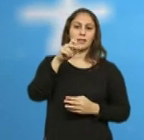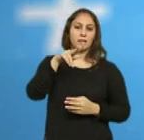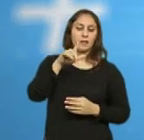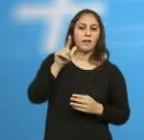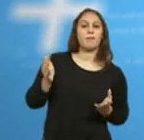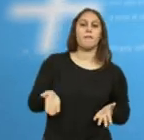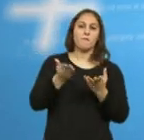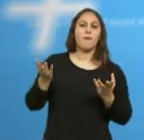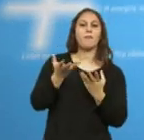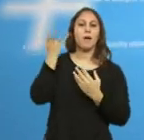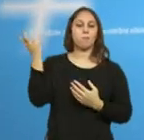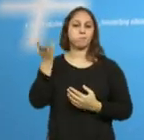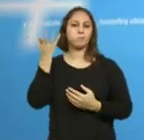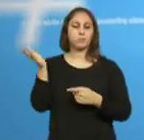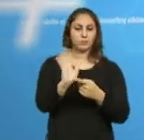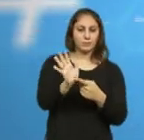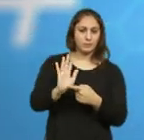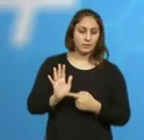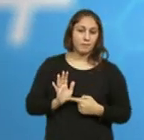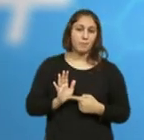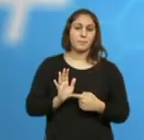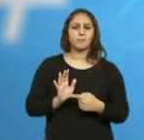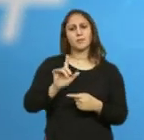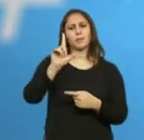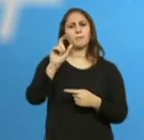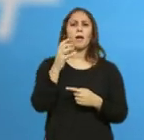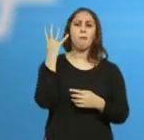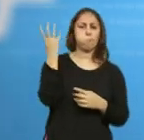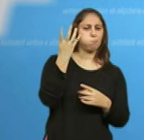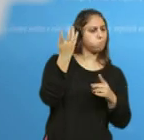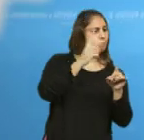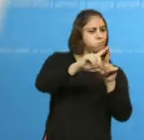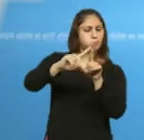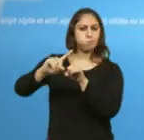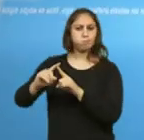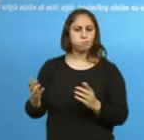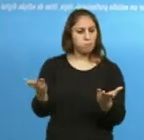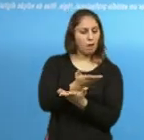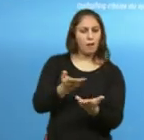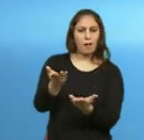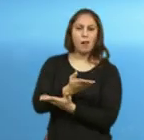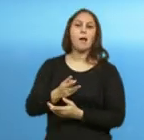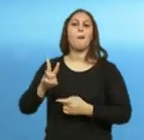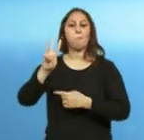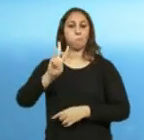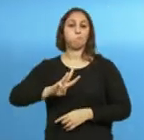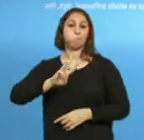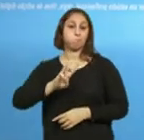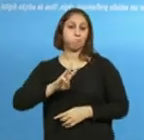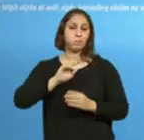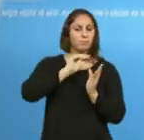como objetivo estimular a cultura cinematográfica e o intercâmbio cultural. Esta terceira edição